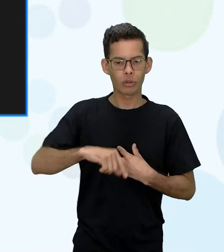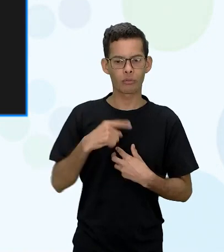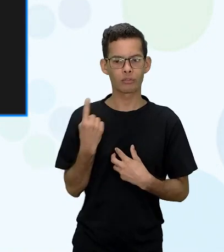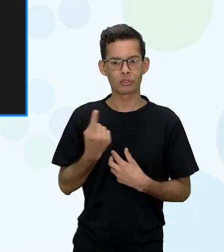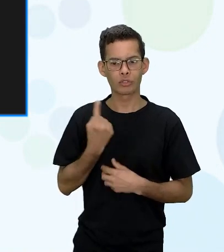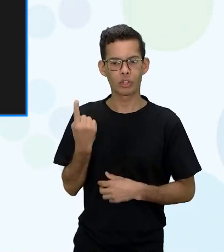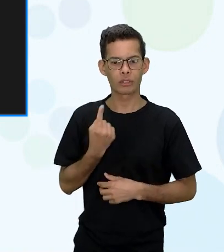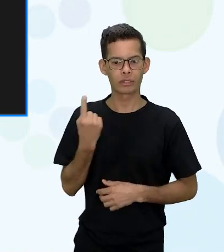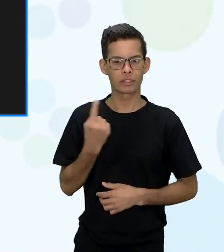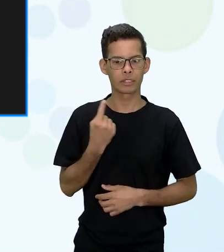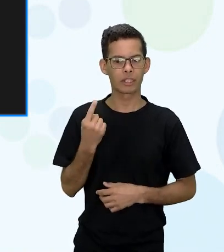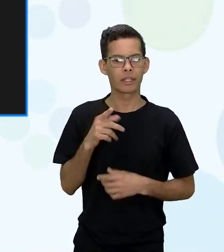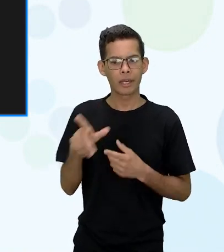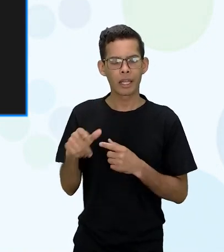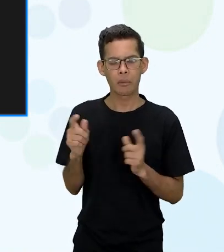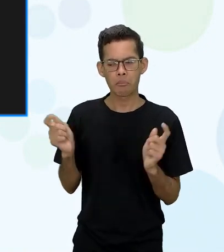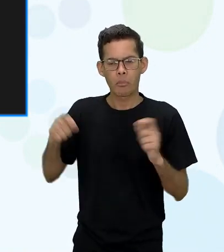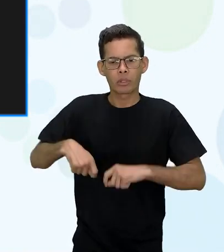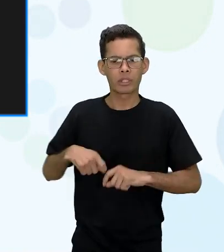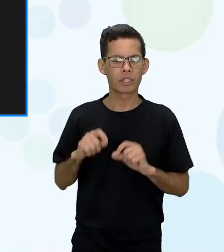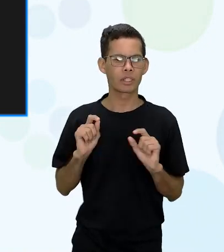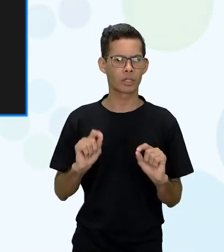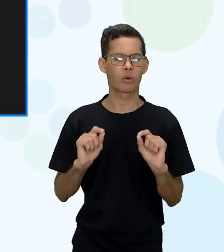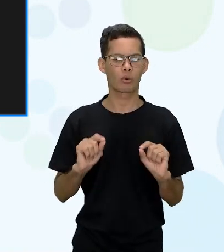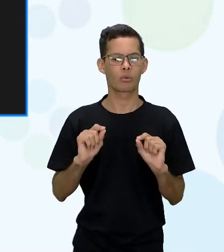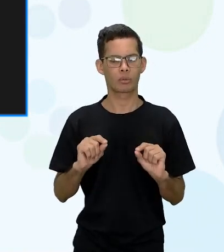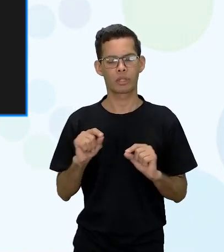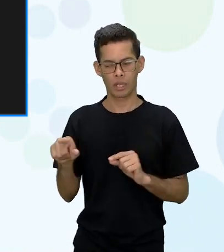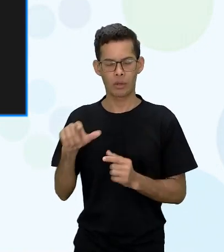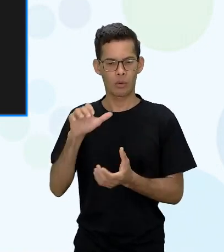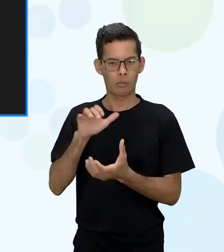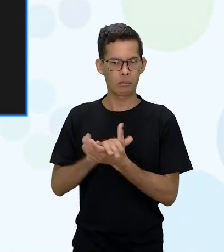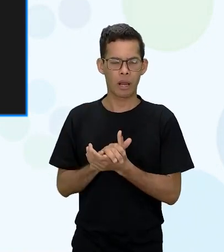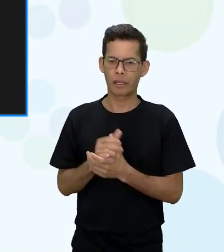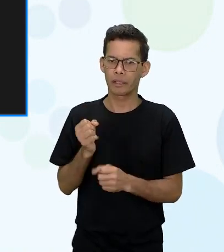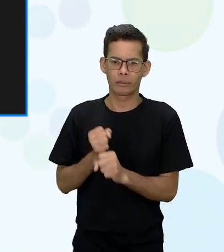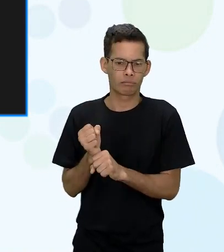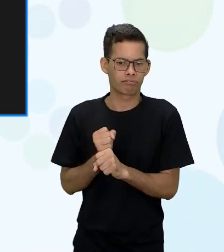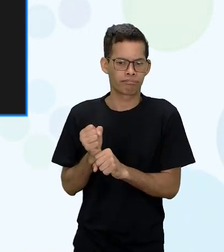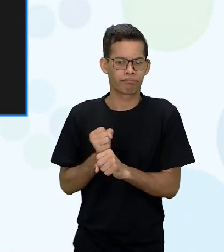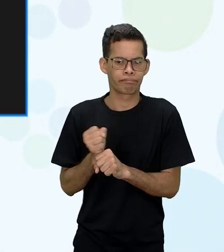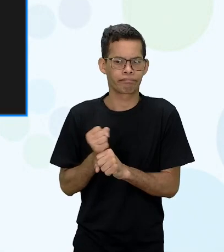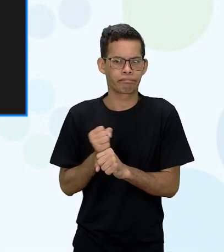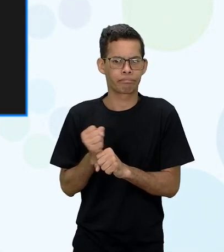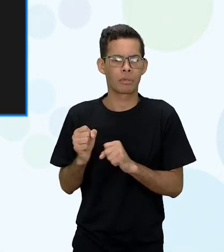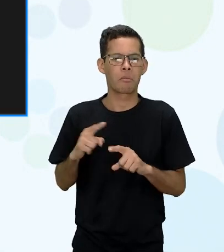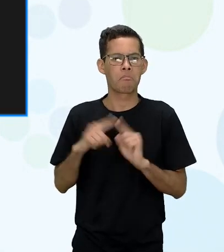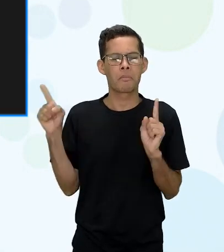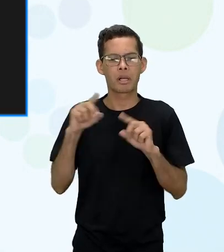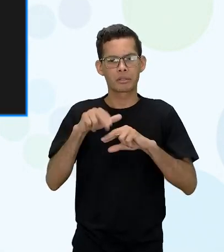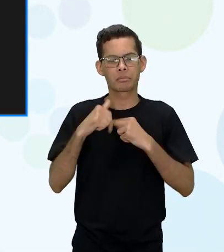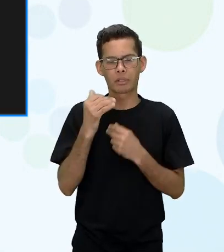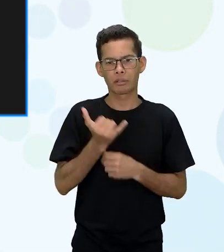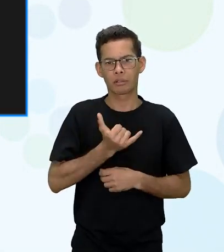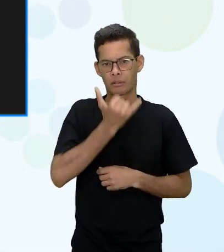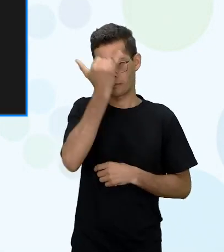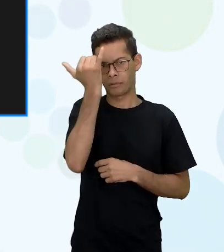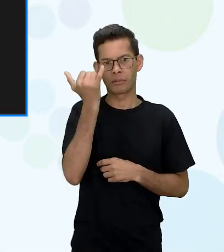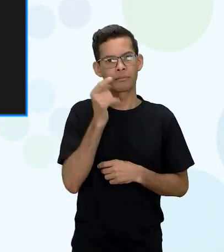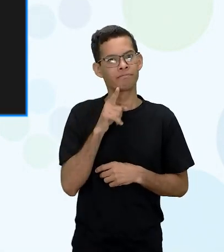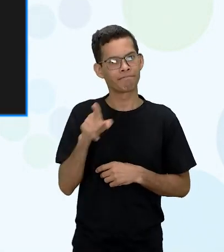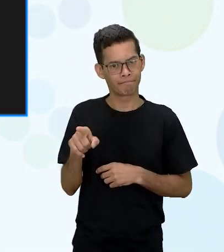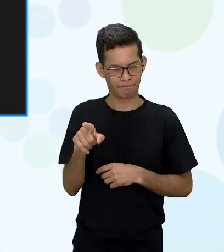sozinha ela poderia ficar com com esse marido uma vida toda mas por conta da tragédia e da